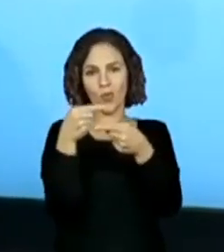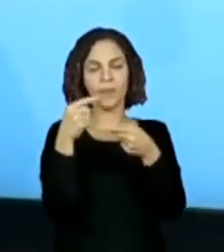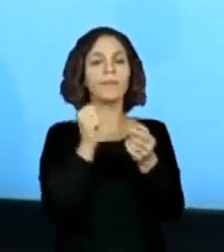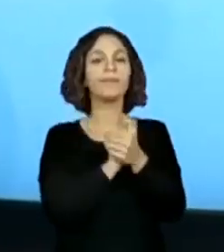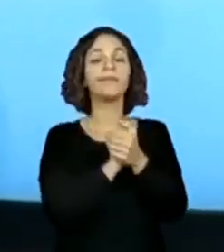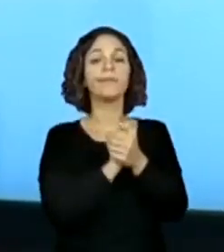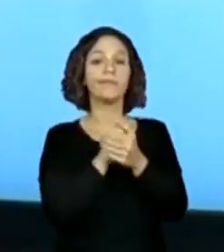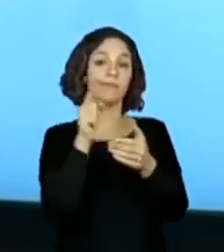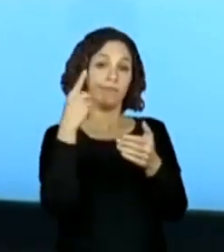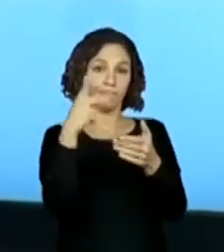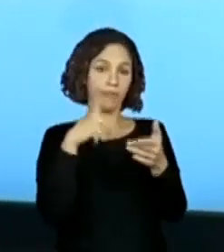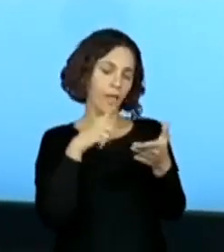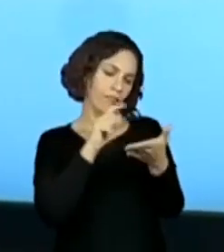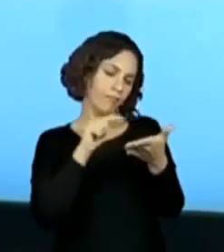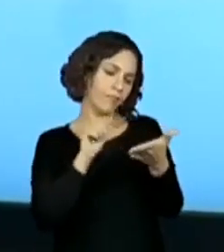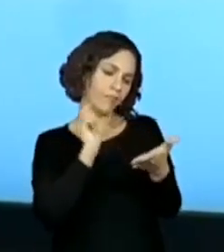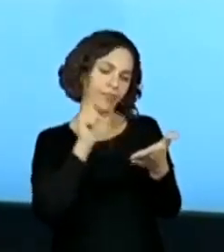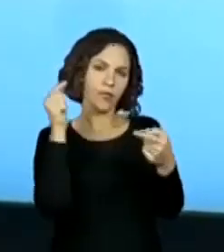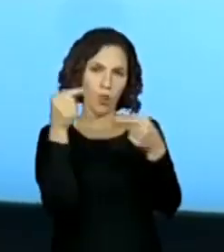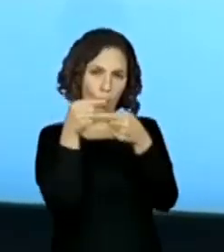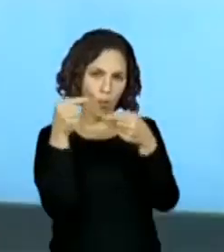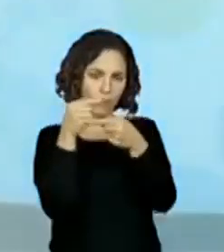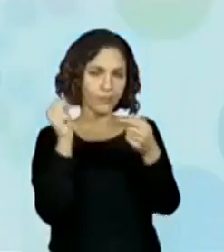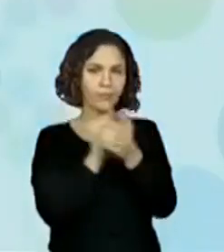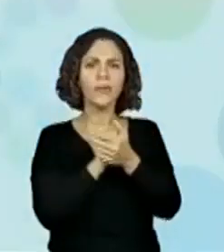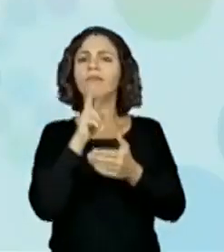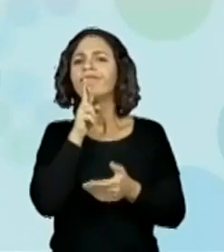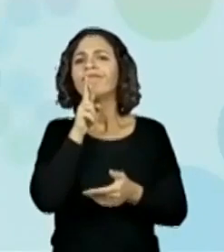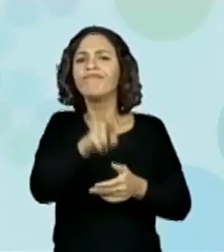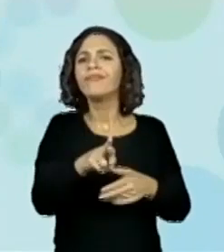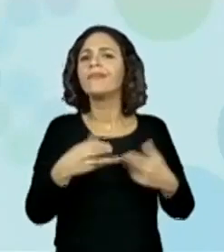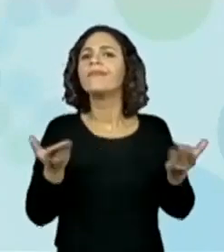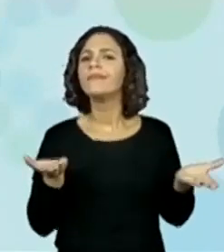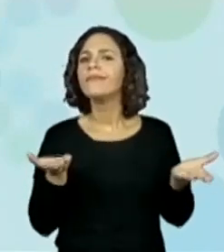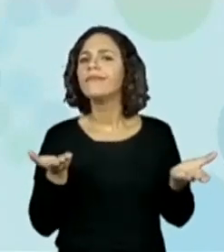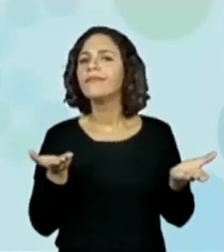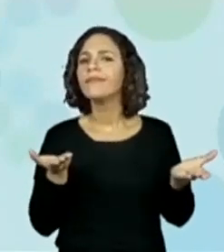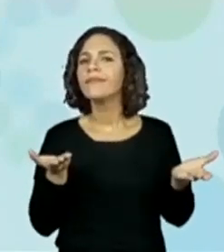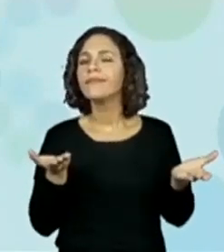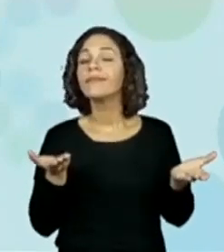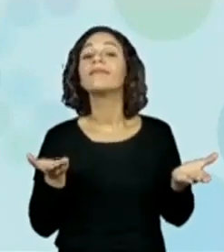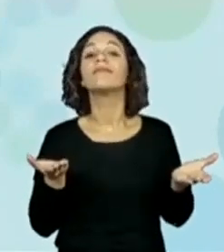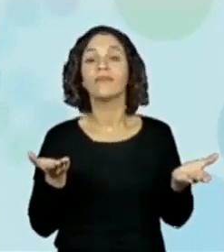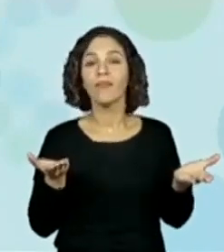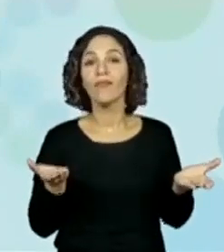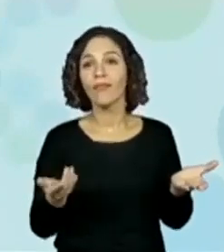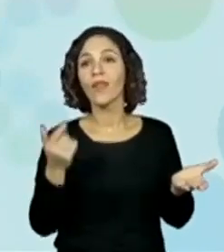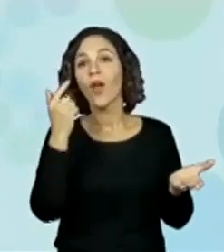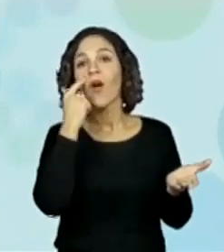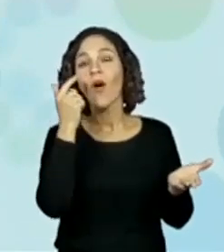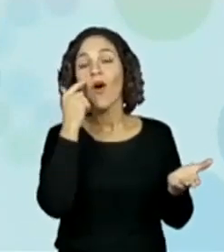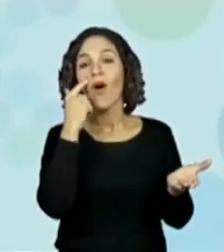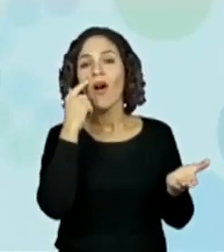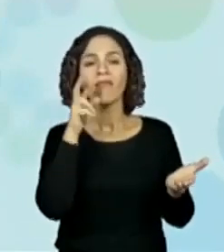calculadora também. E aí o resultado que vai sair para você vai ser esse daqui,